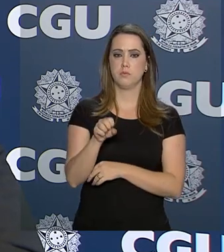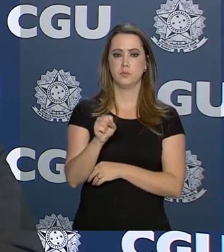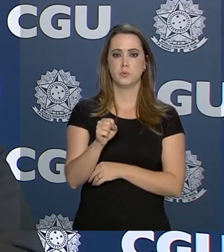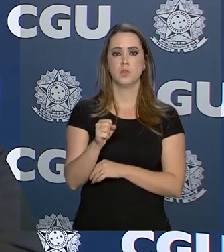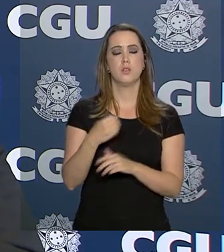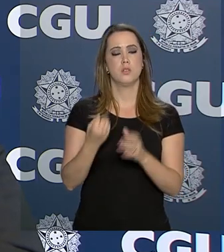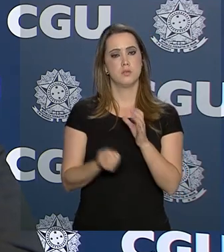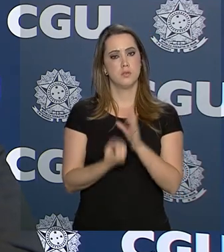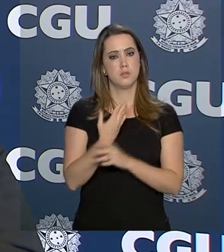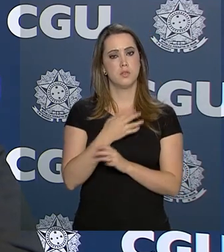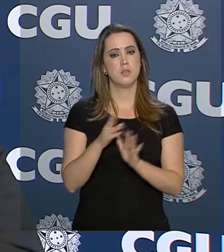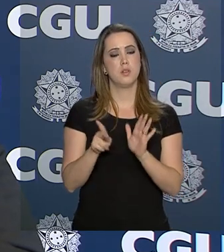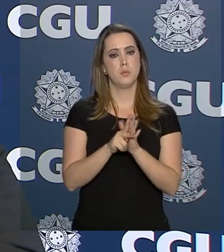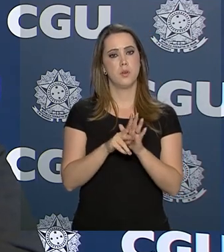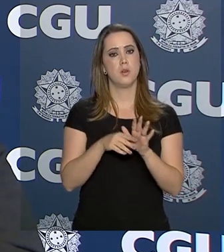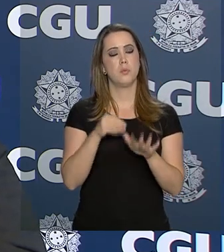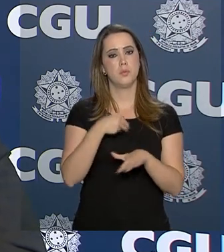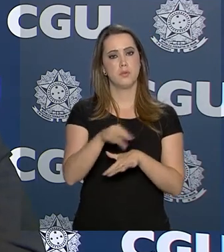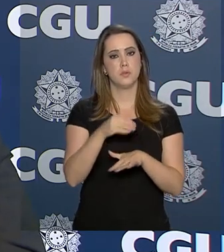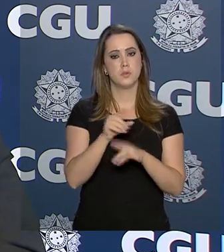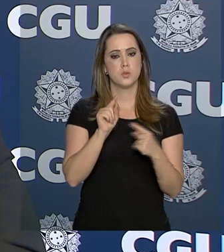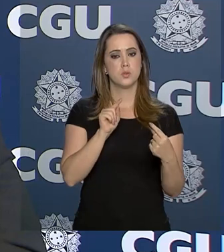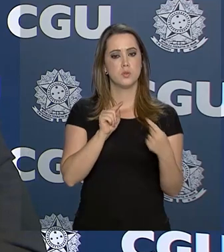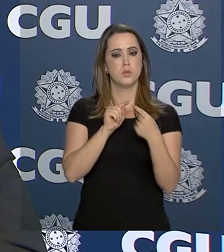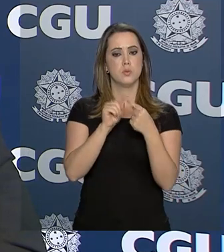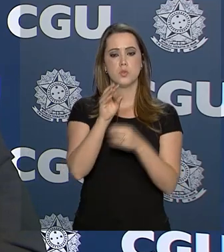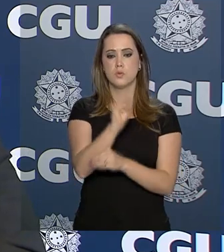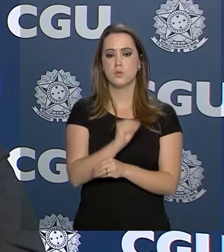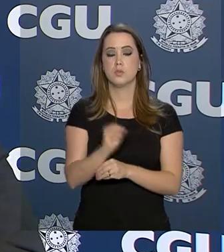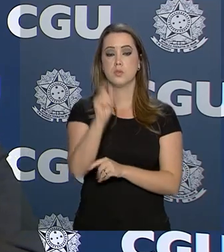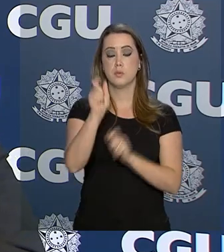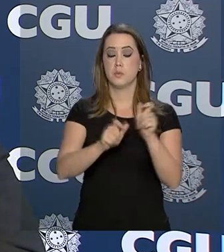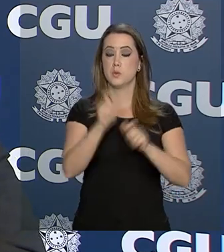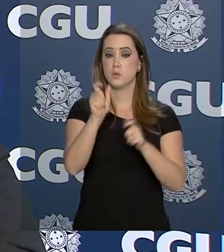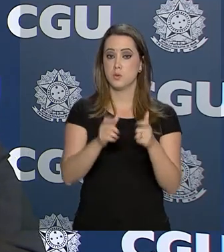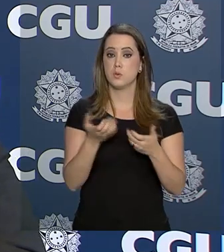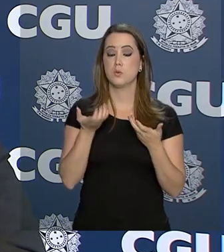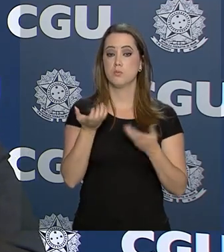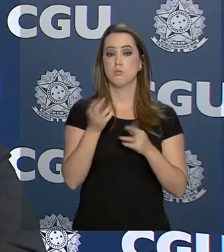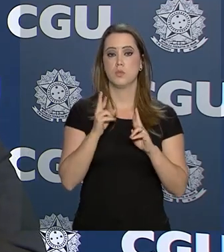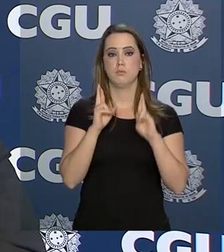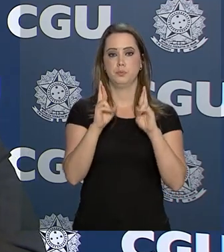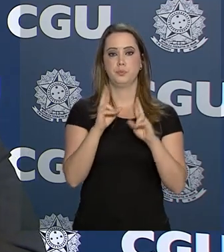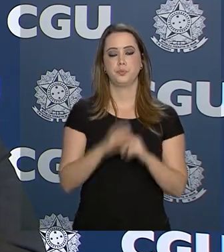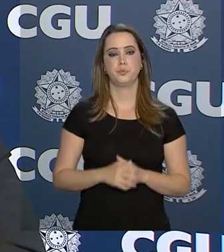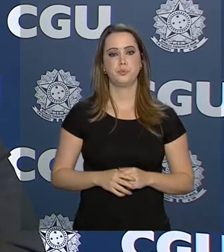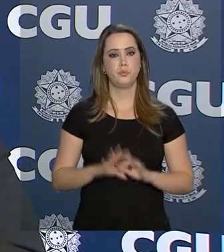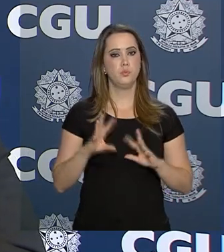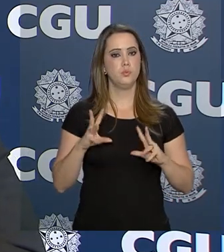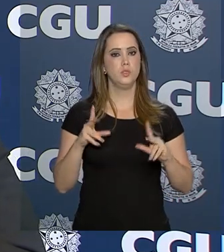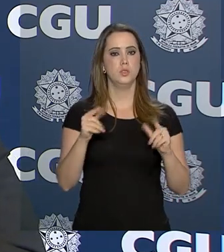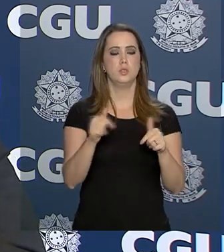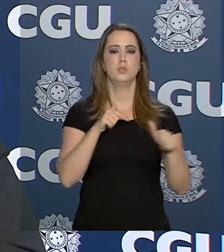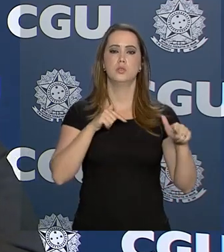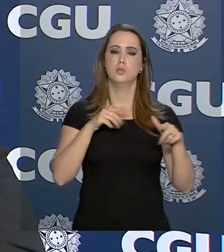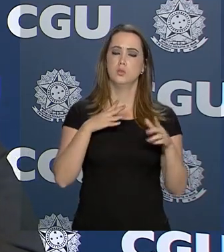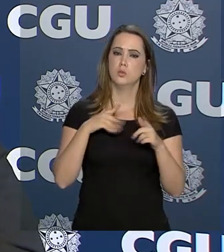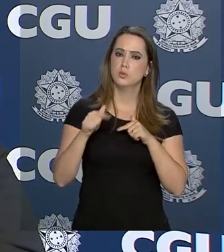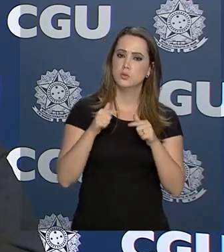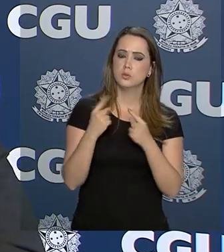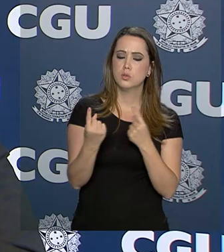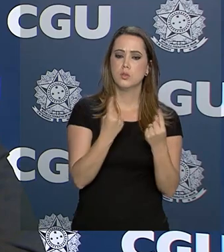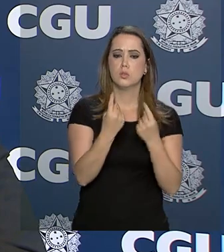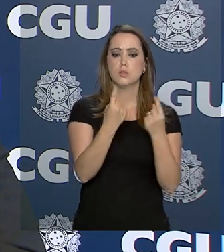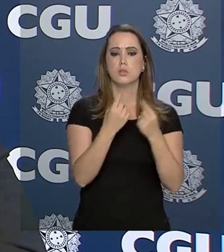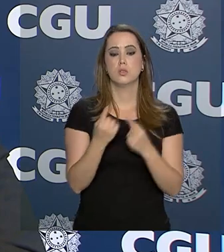produza a informação com o objetivo de atender aquilo que o cidadão espera. Então, há todo um tratamento para cada